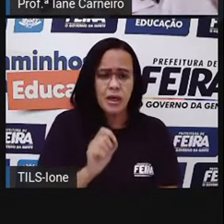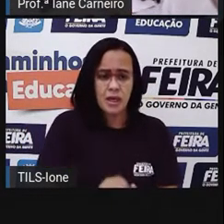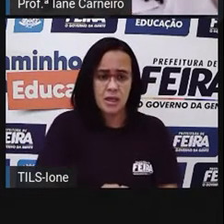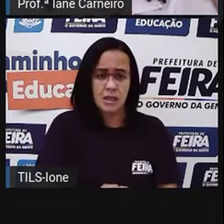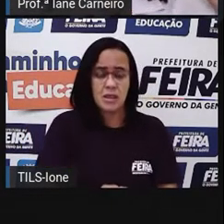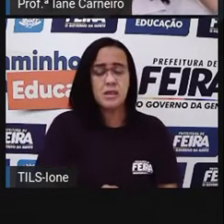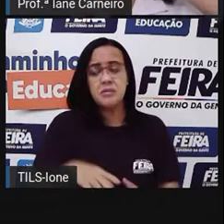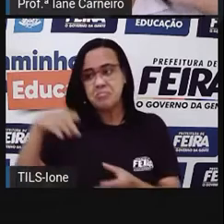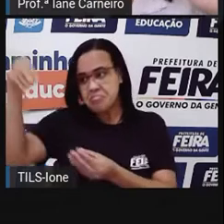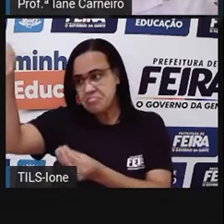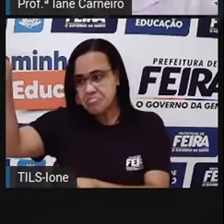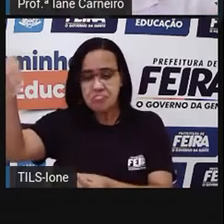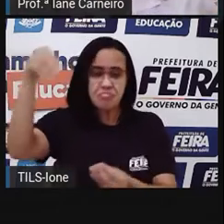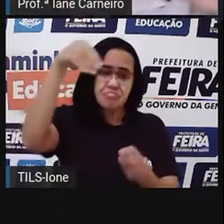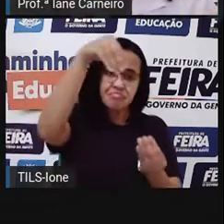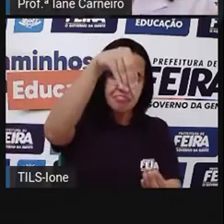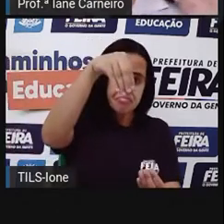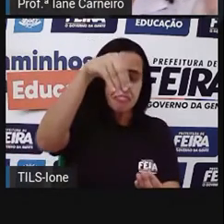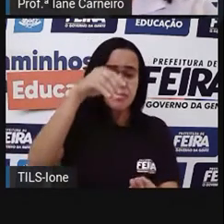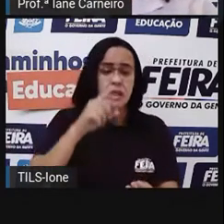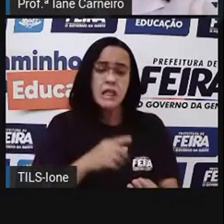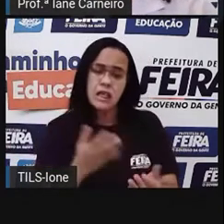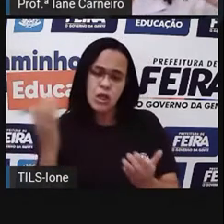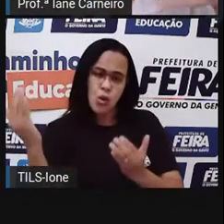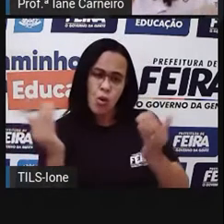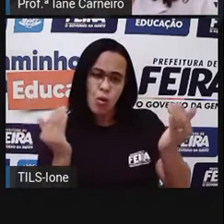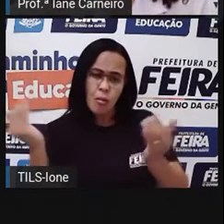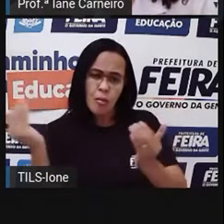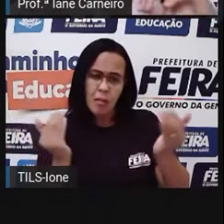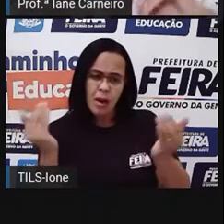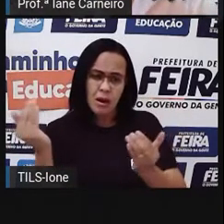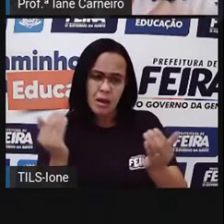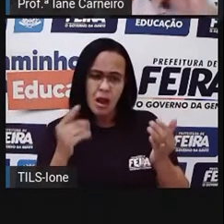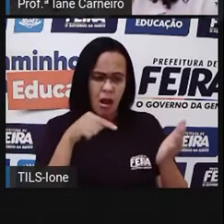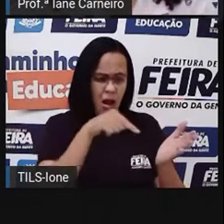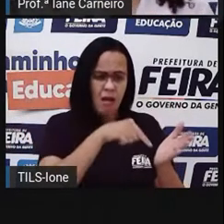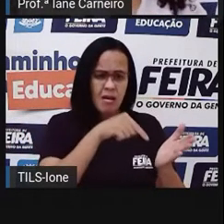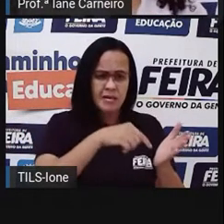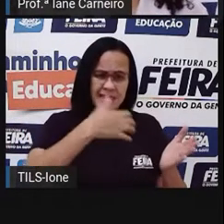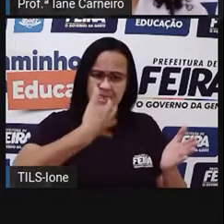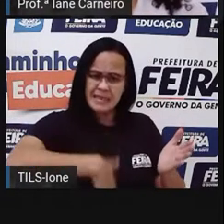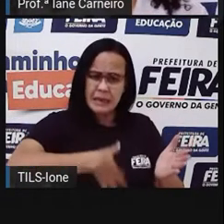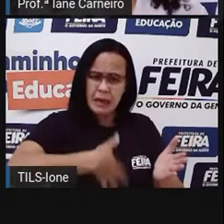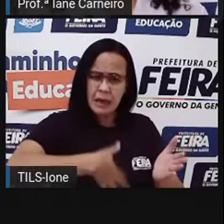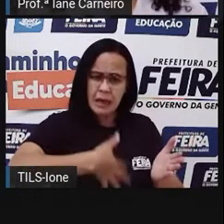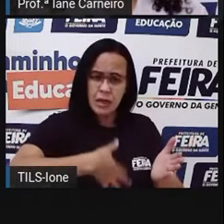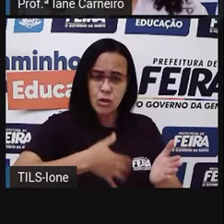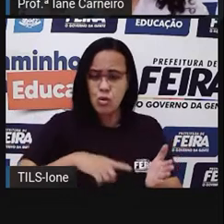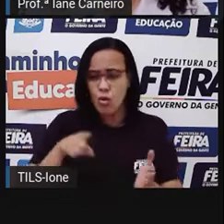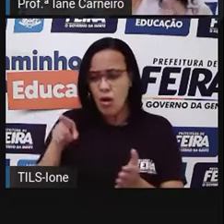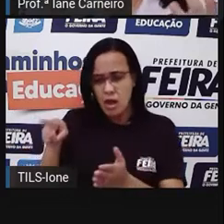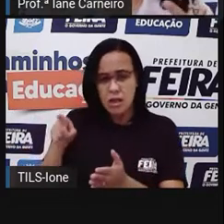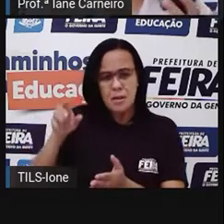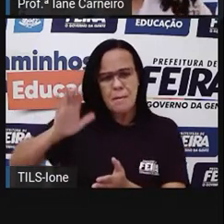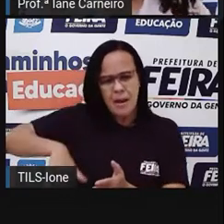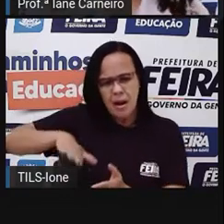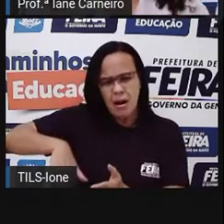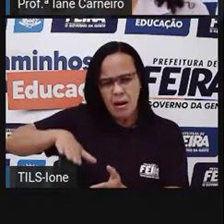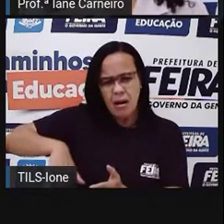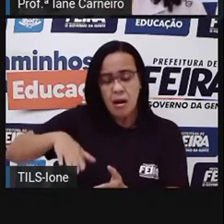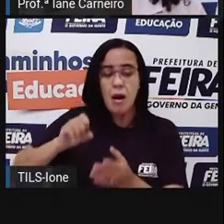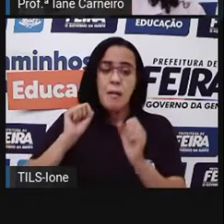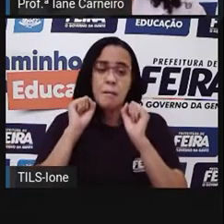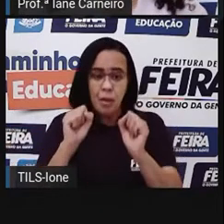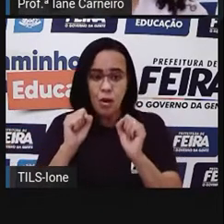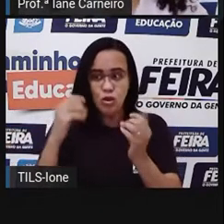outro supermercado e ver em que supermercado esse produto tá mais caro ou tá mais barato, né? E aí você vai,